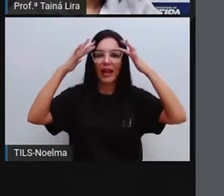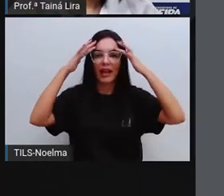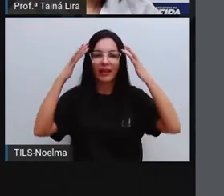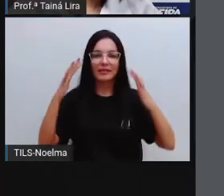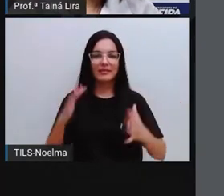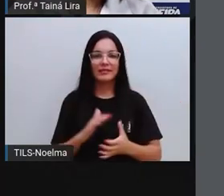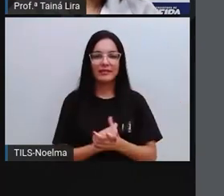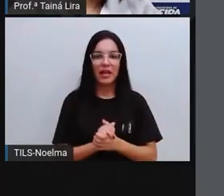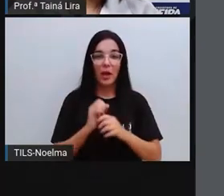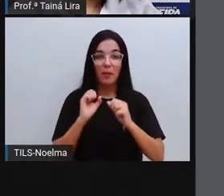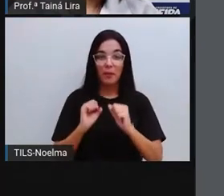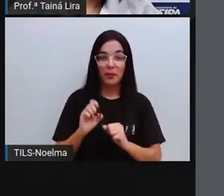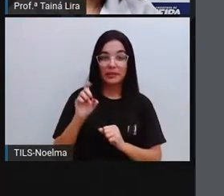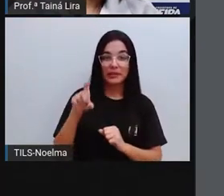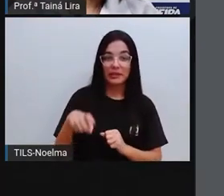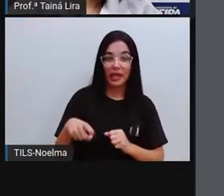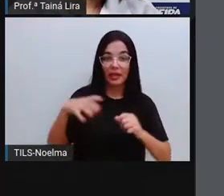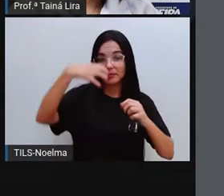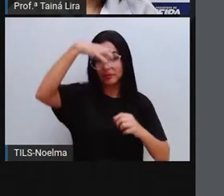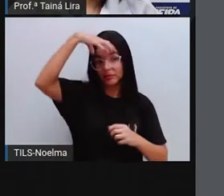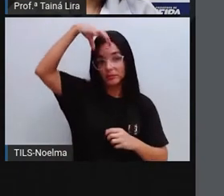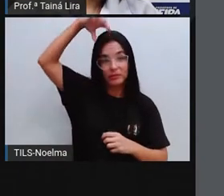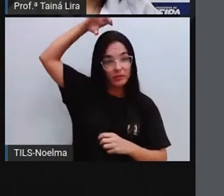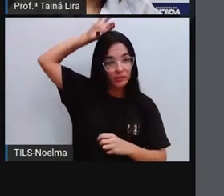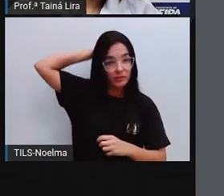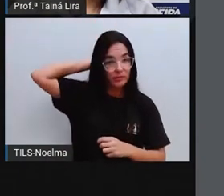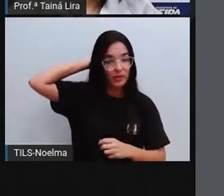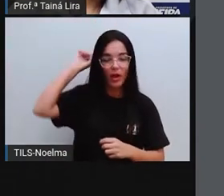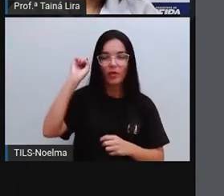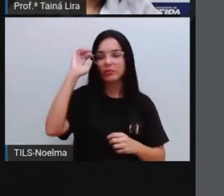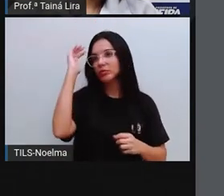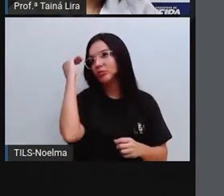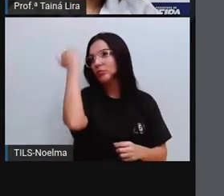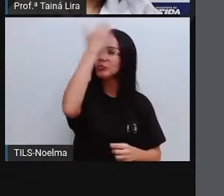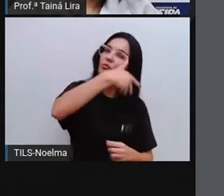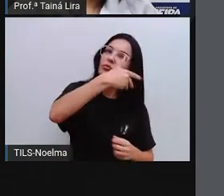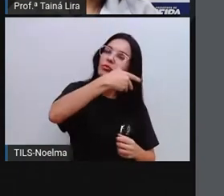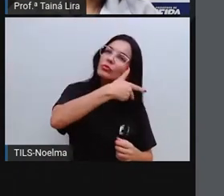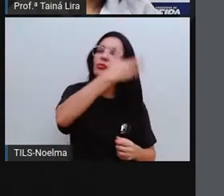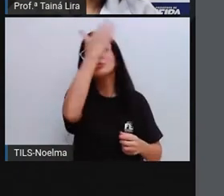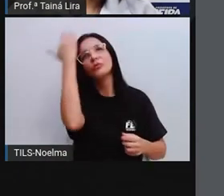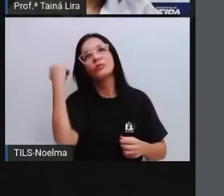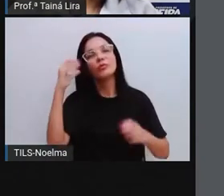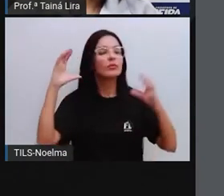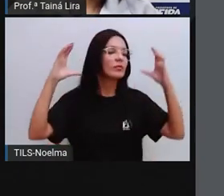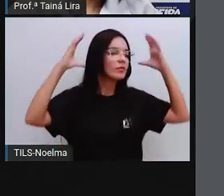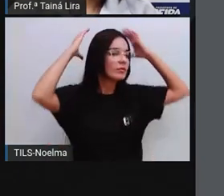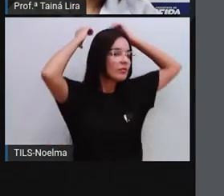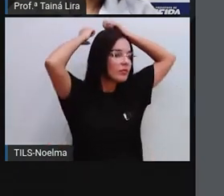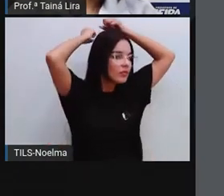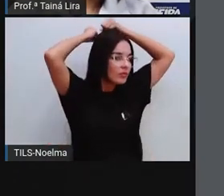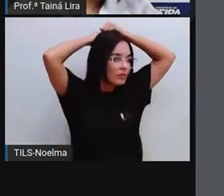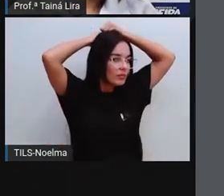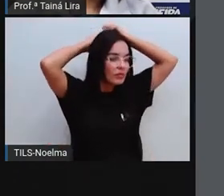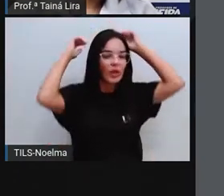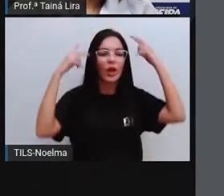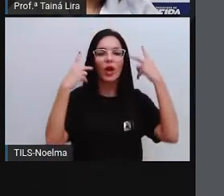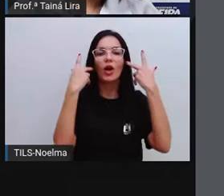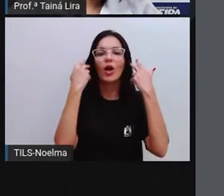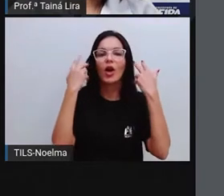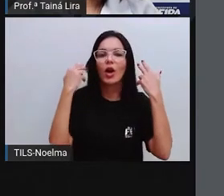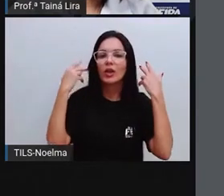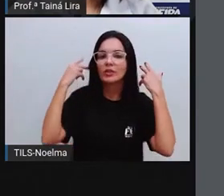Pode ser moicano ou jogado para o alto, amarrado com pum pum, cortado bem curtinho